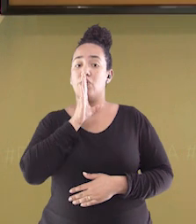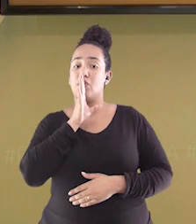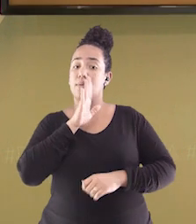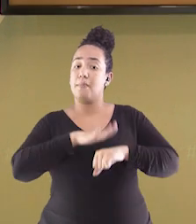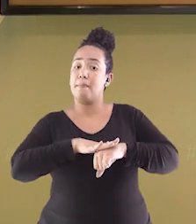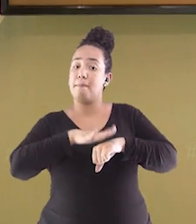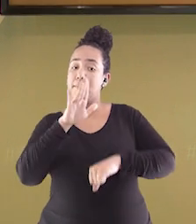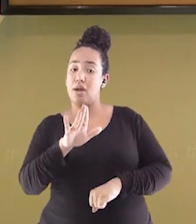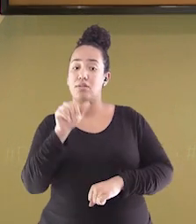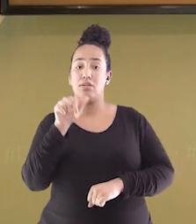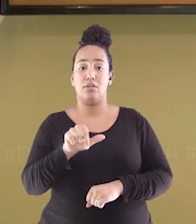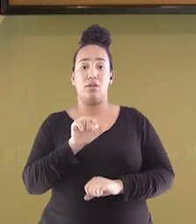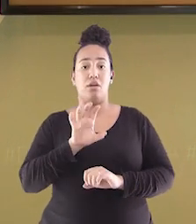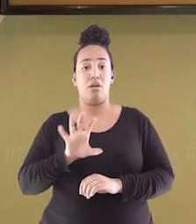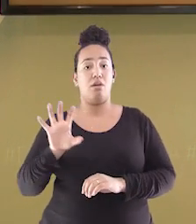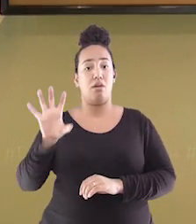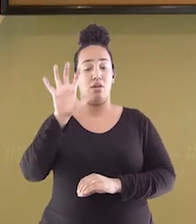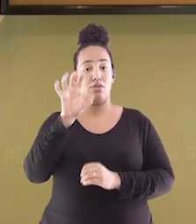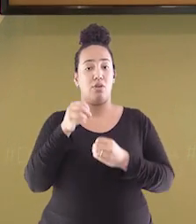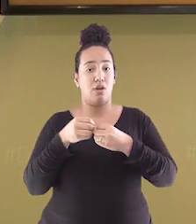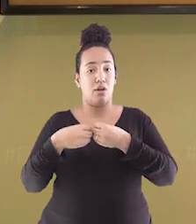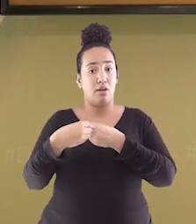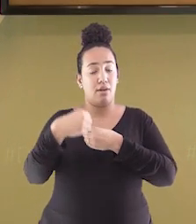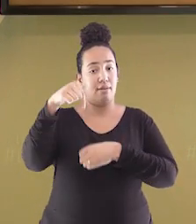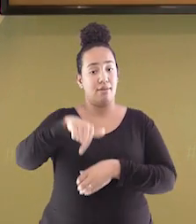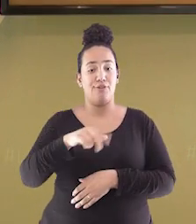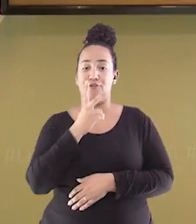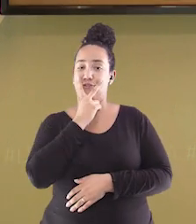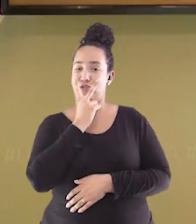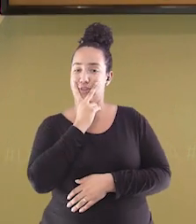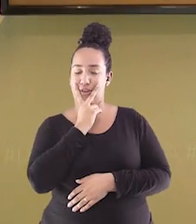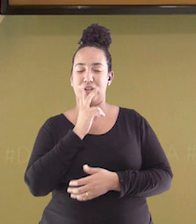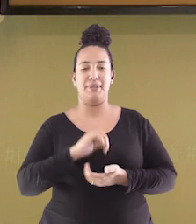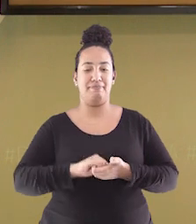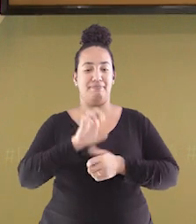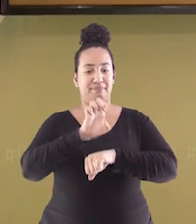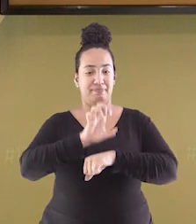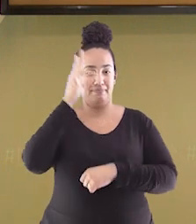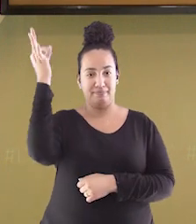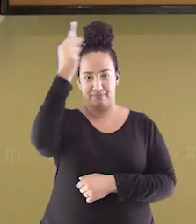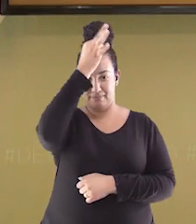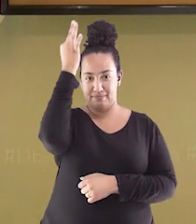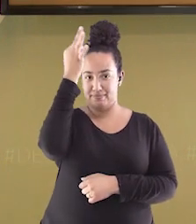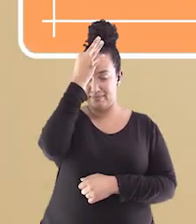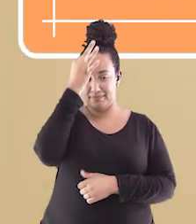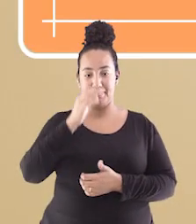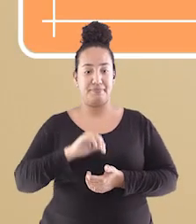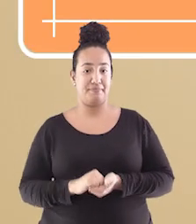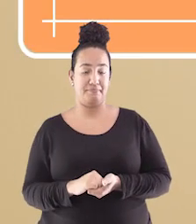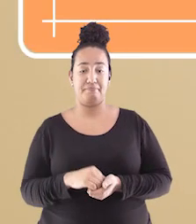conhecer um pouquinho sobre a região metropolitana da Grande Vitória, aqui do nosso estado, Espírito Santo.